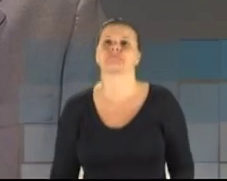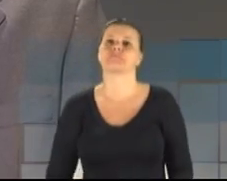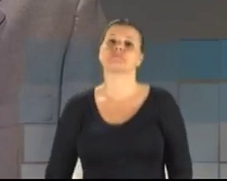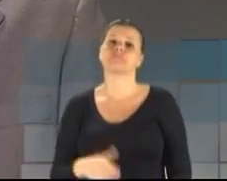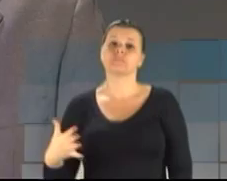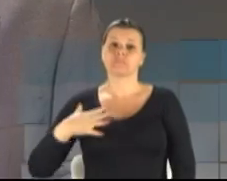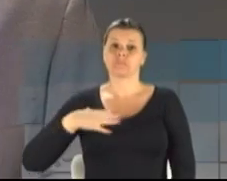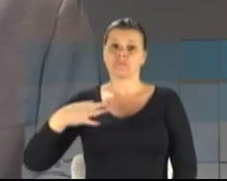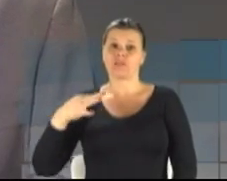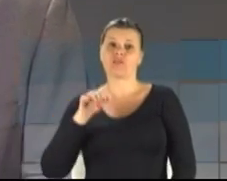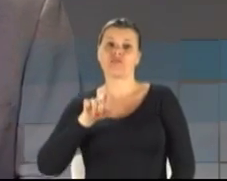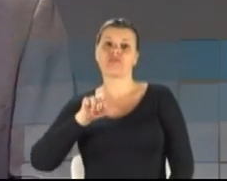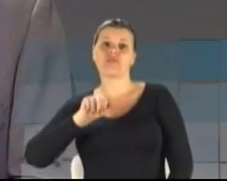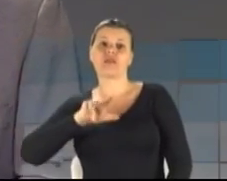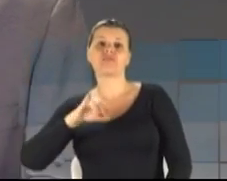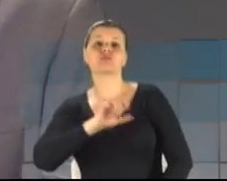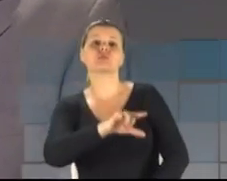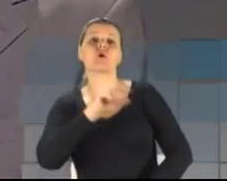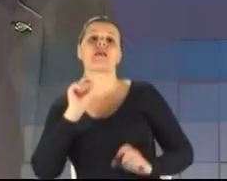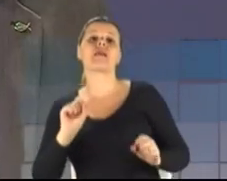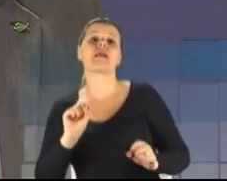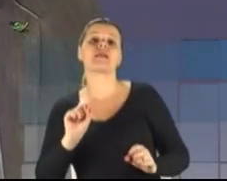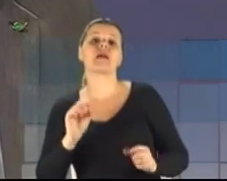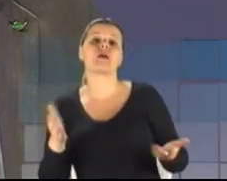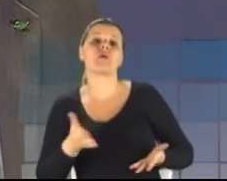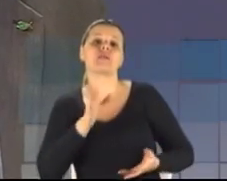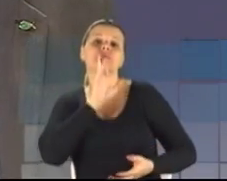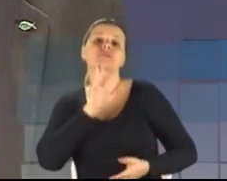Flávio Gomes, quem o senhor escolhe para responder a sua pergunta?